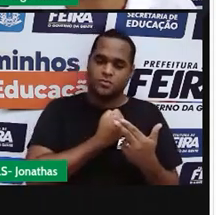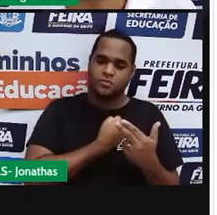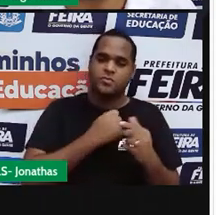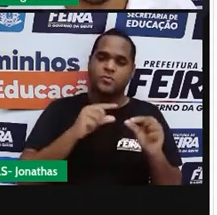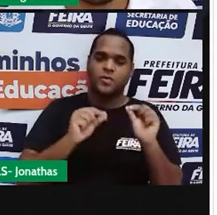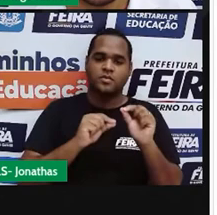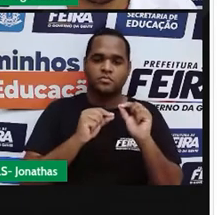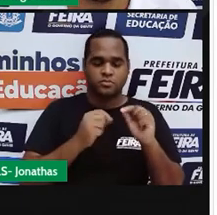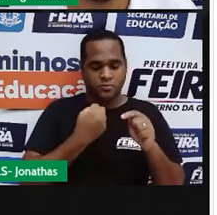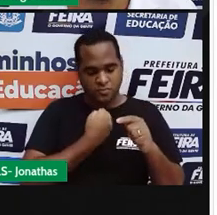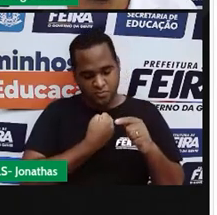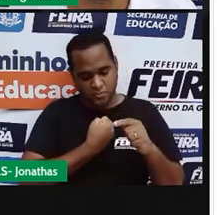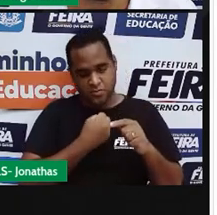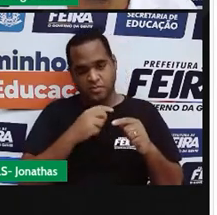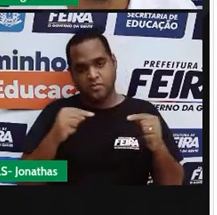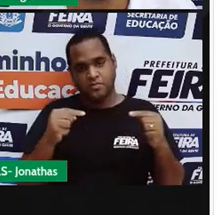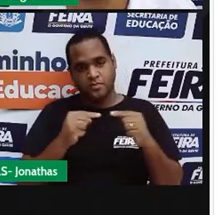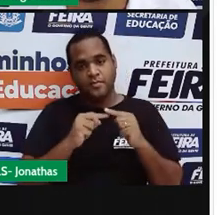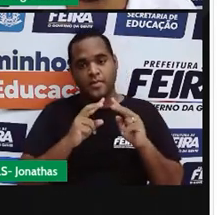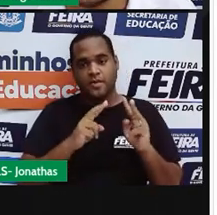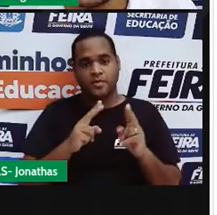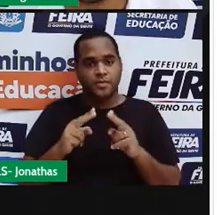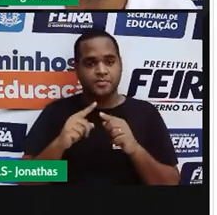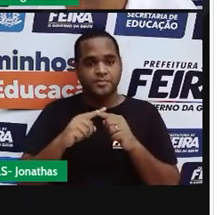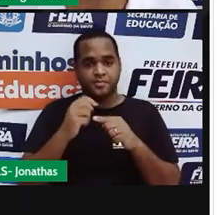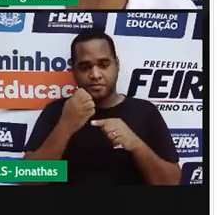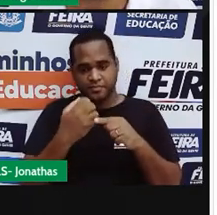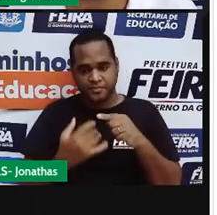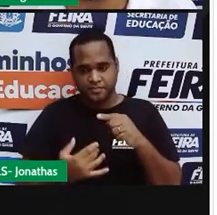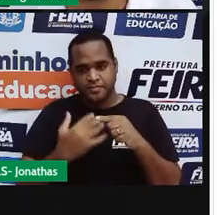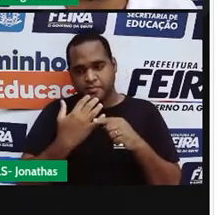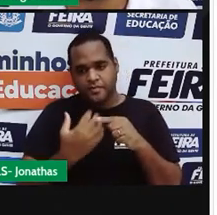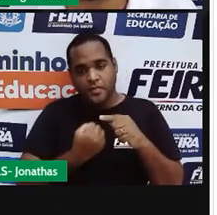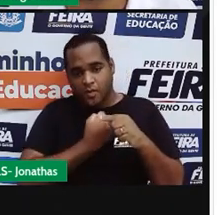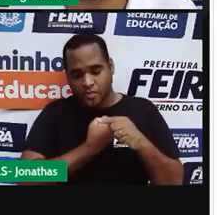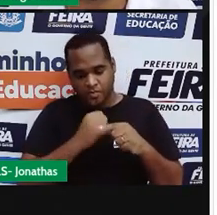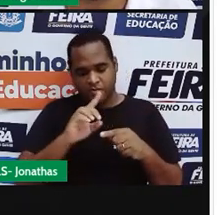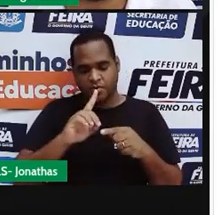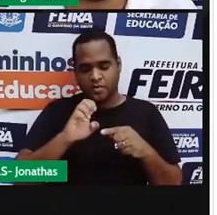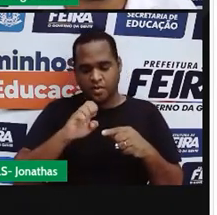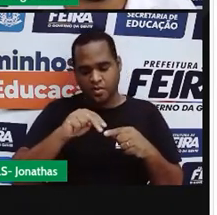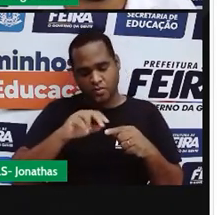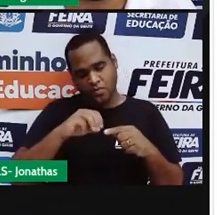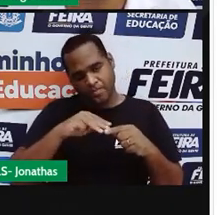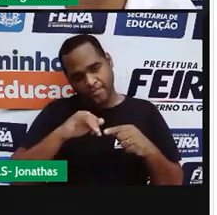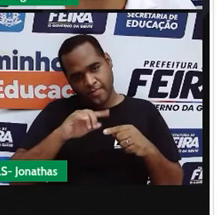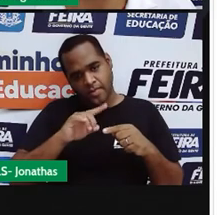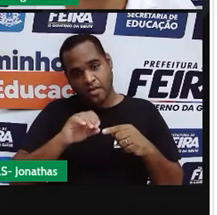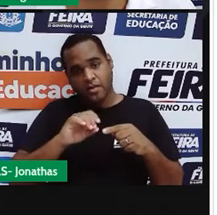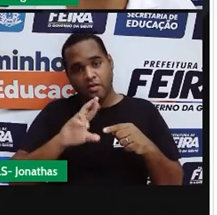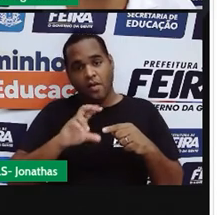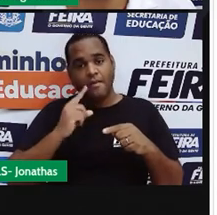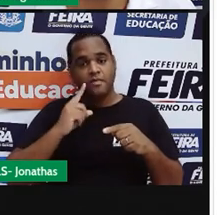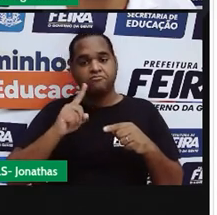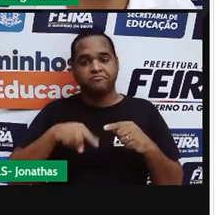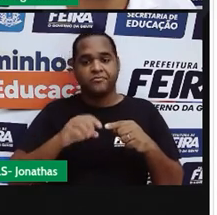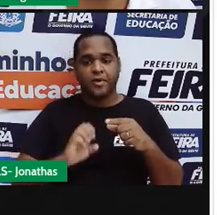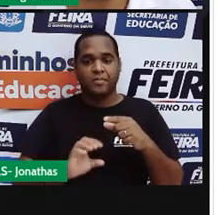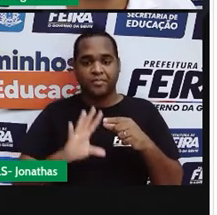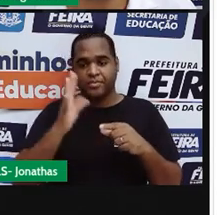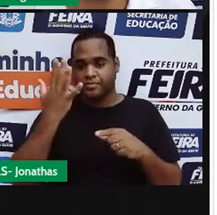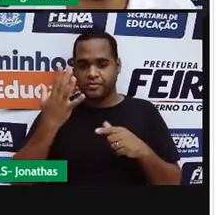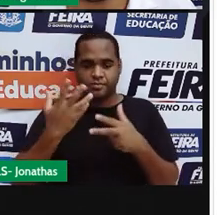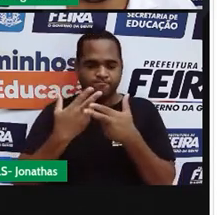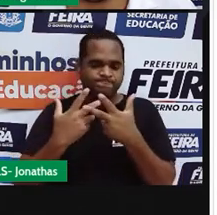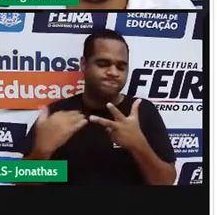que é o numerador e dividir pelo número de baixo que é o denominador bom esse acontece uma coisa